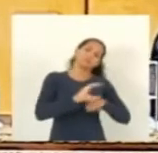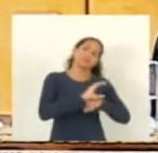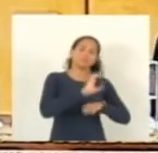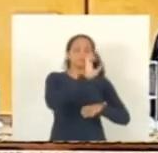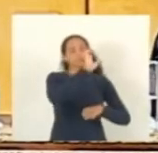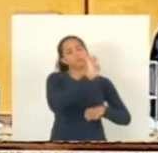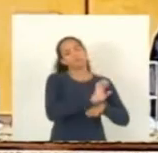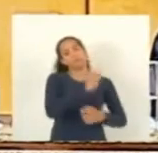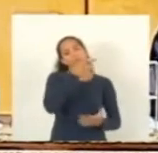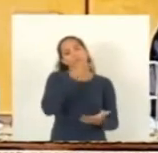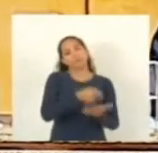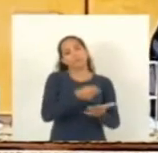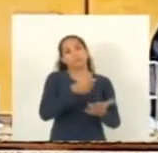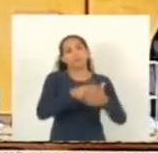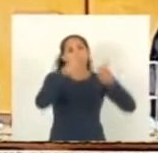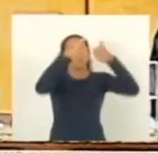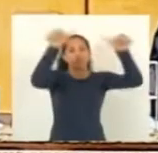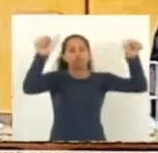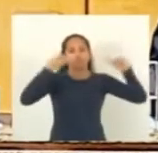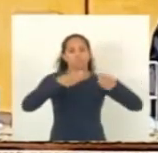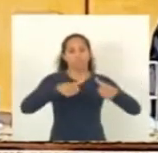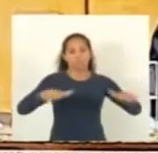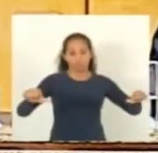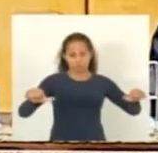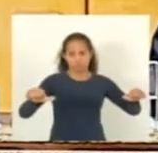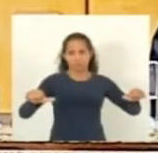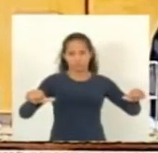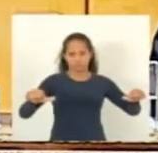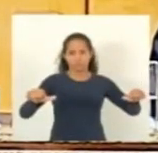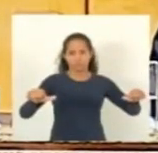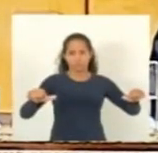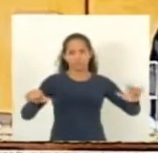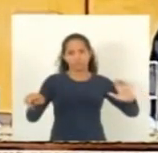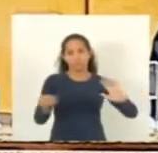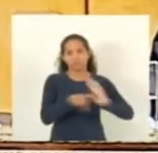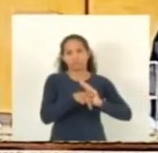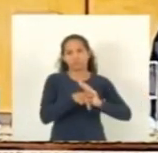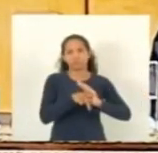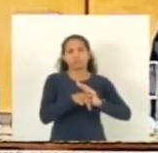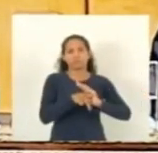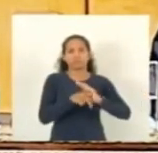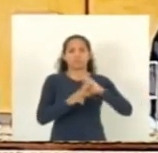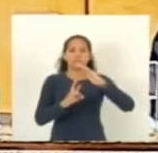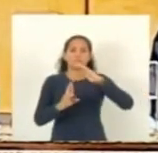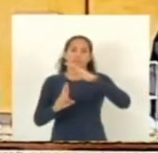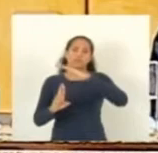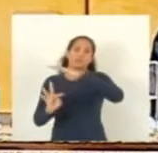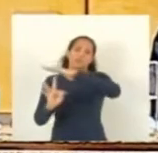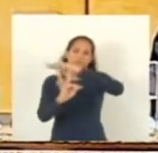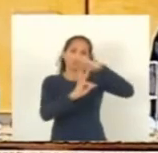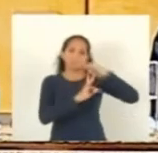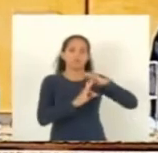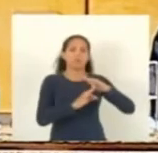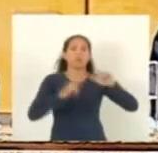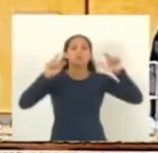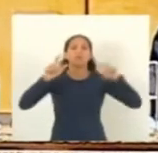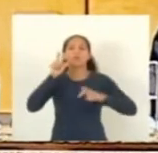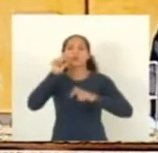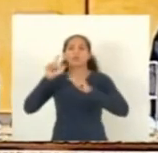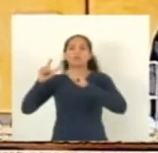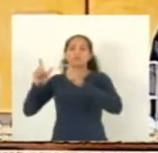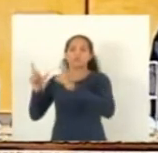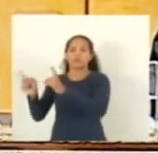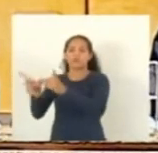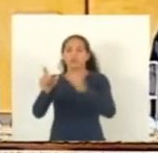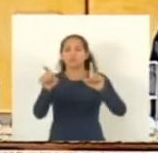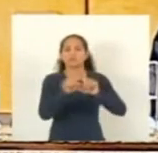tornar obrigatória fixação de cartazes ou placas nos terminais postos de vendas e no interior dos veículos